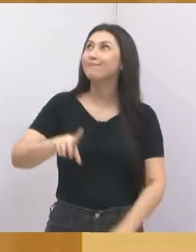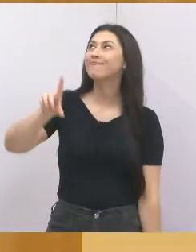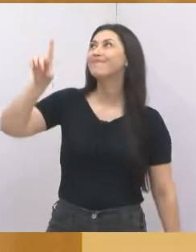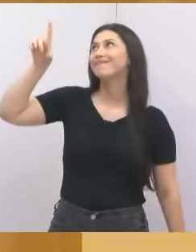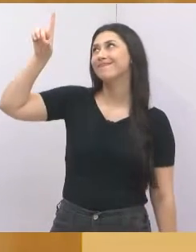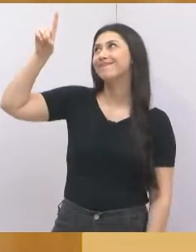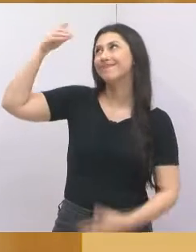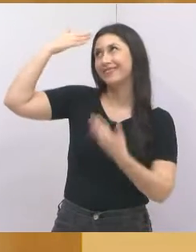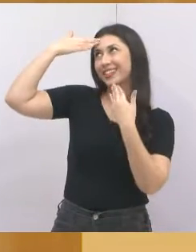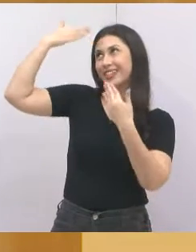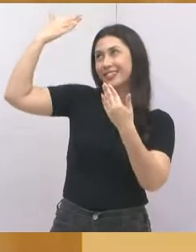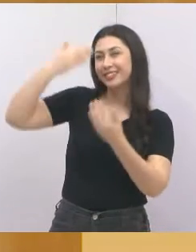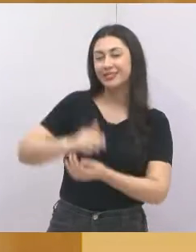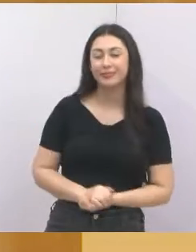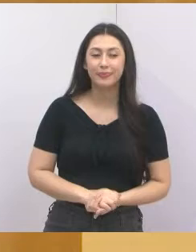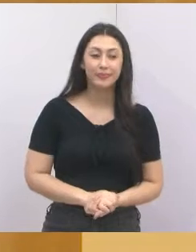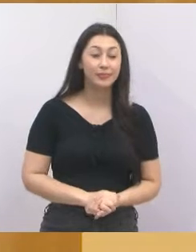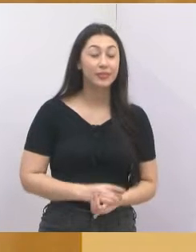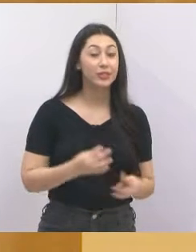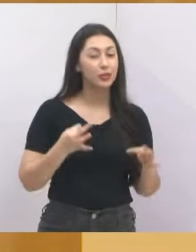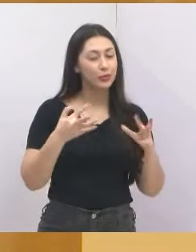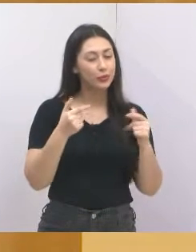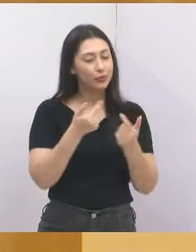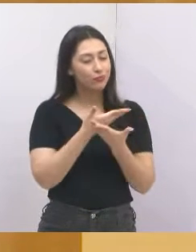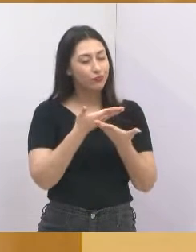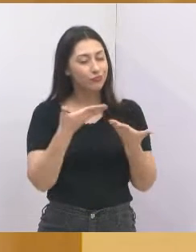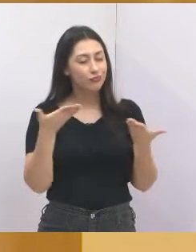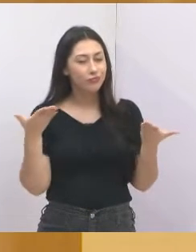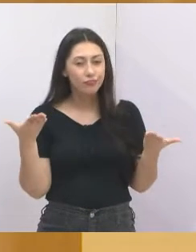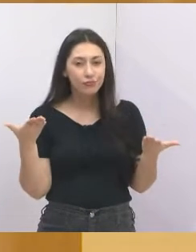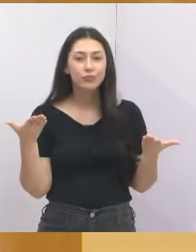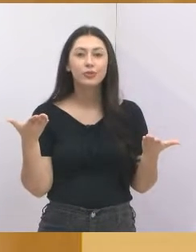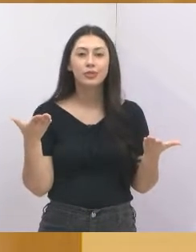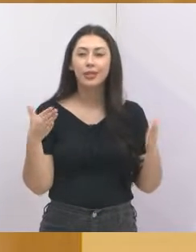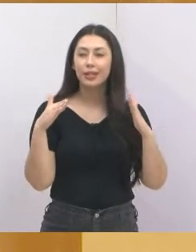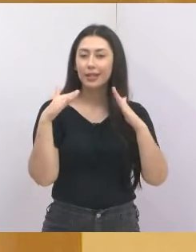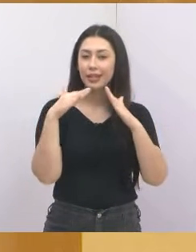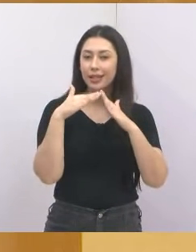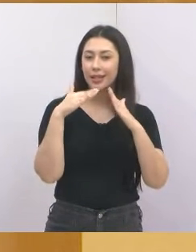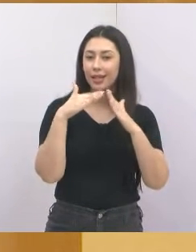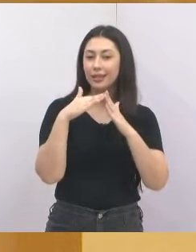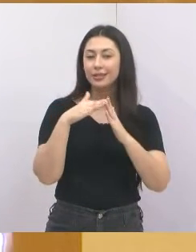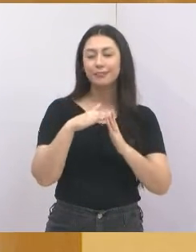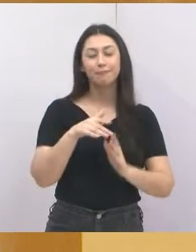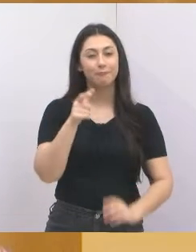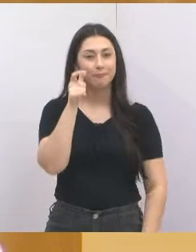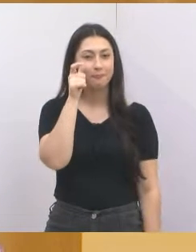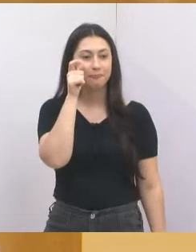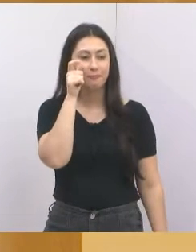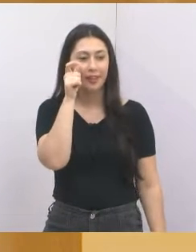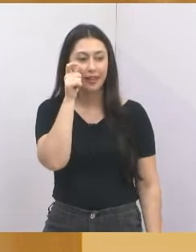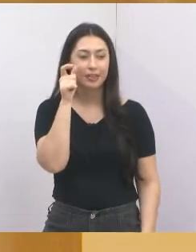Deus e a todos vocês que estão em casa nos assistindo.